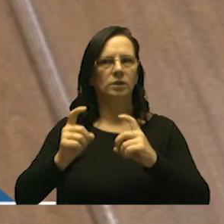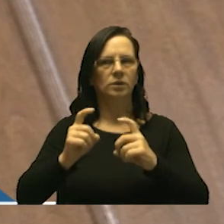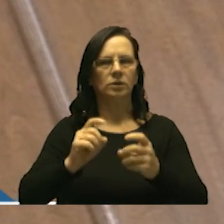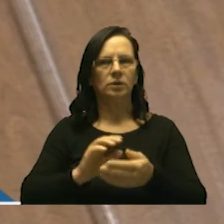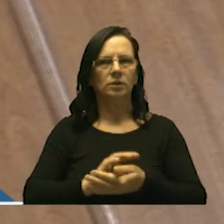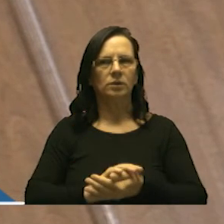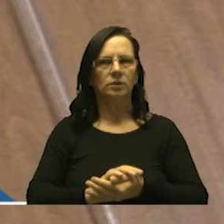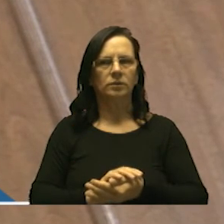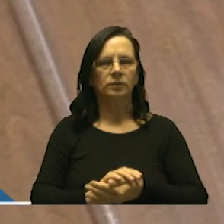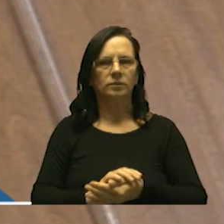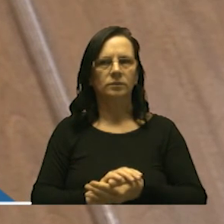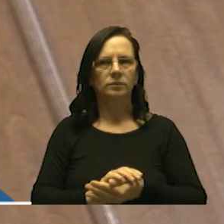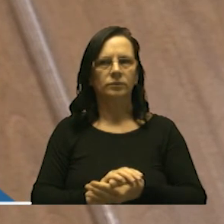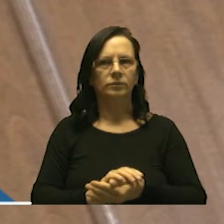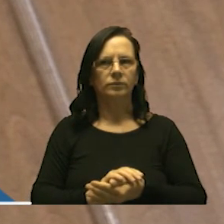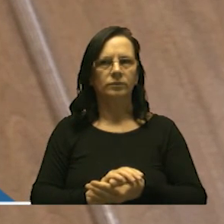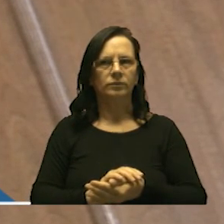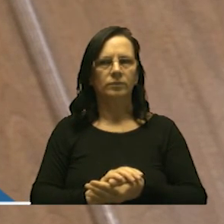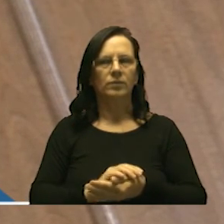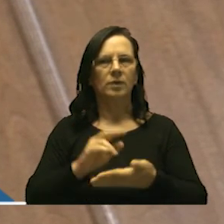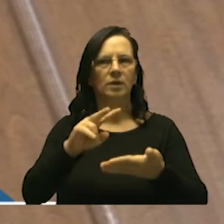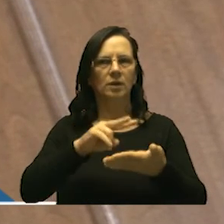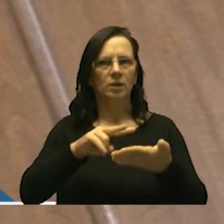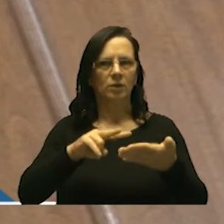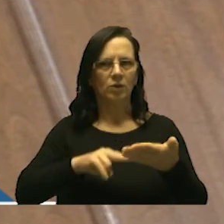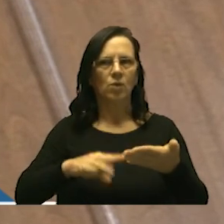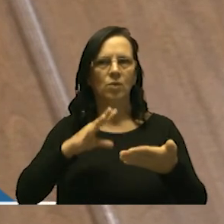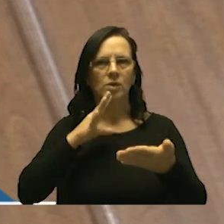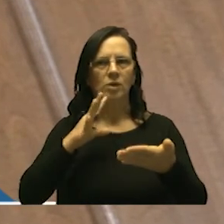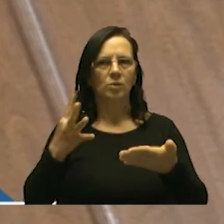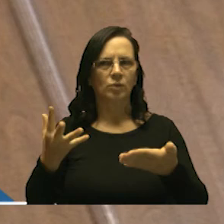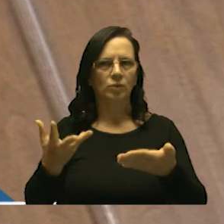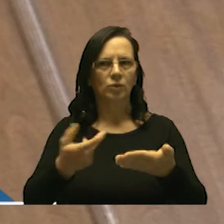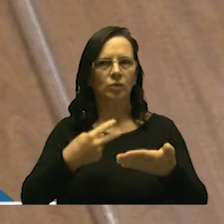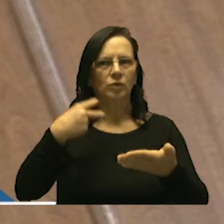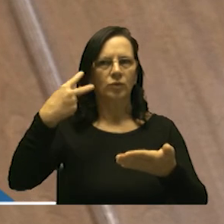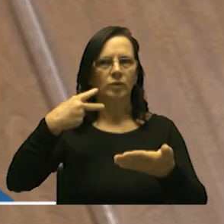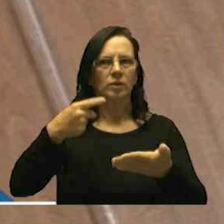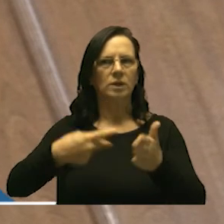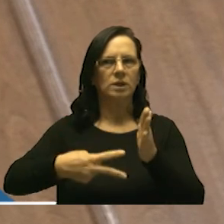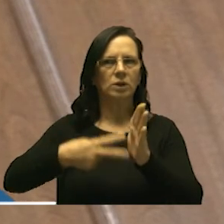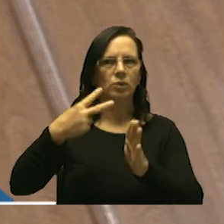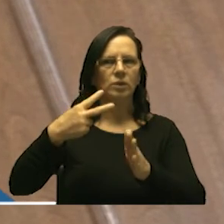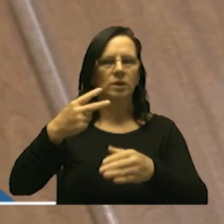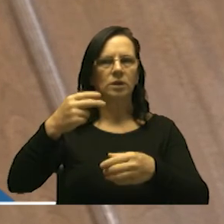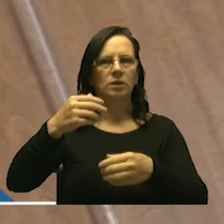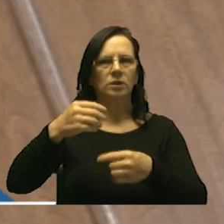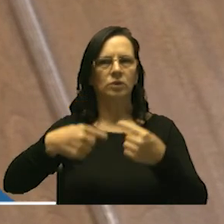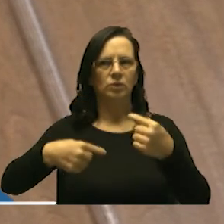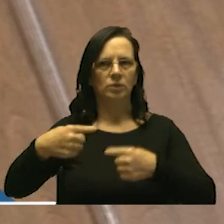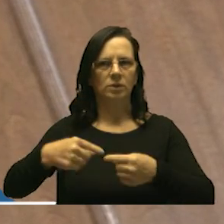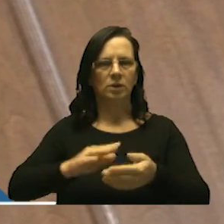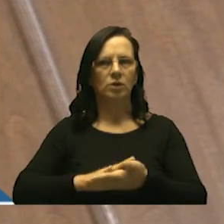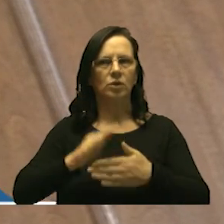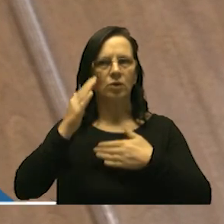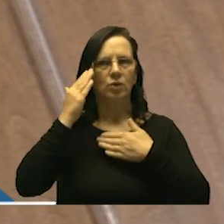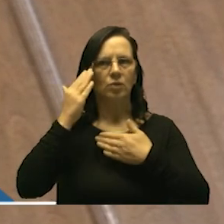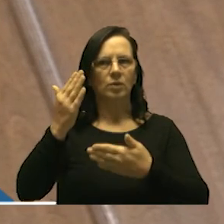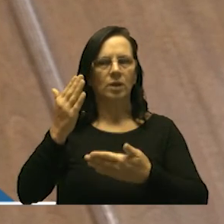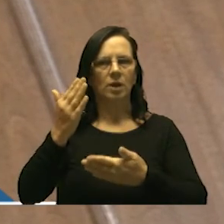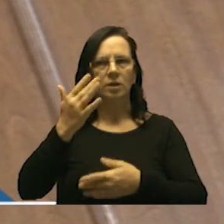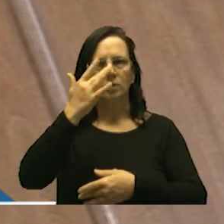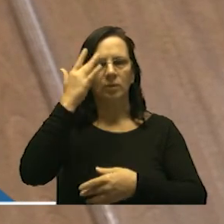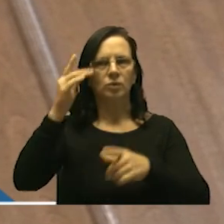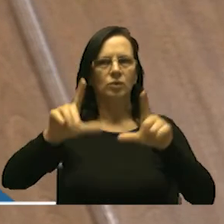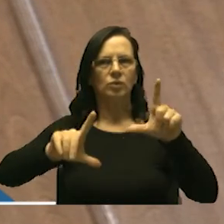12ª sessão ordinária, para serem apreciados em segunda discussão. Muito obrigado a todos que nos